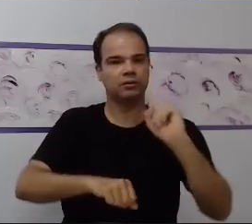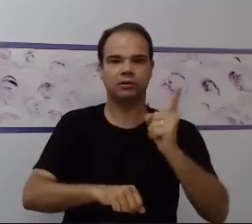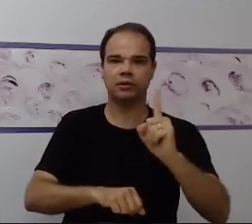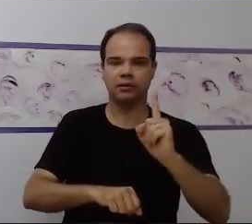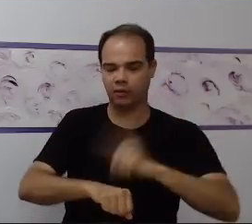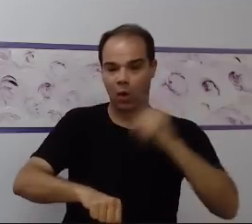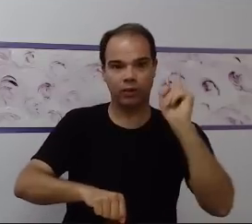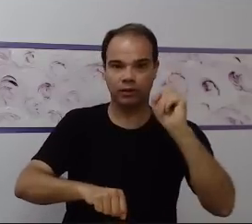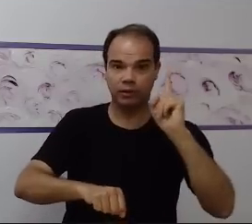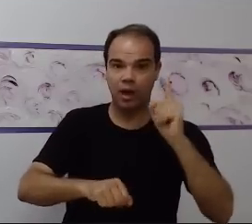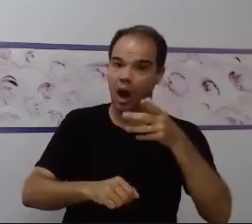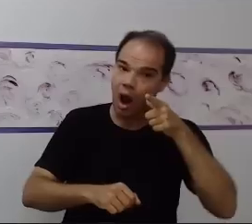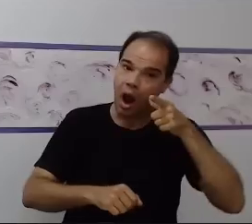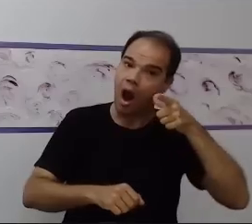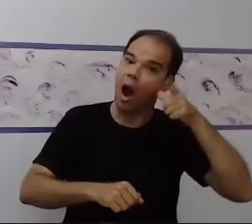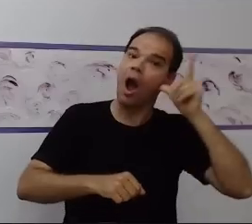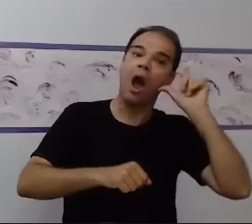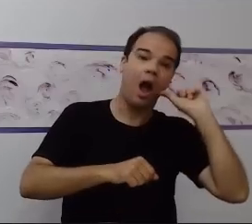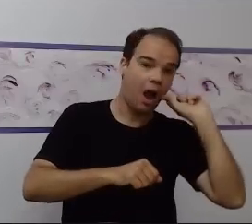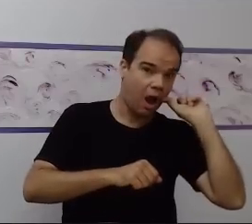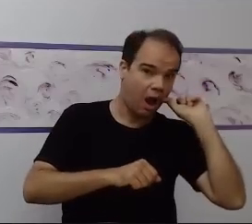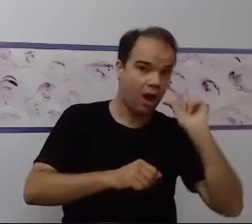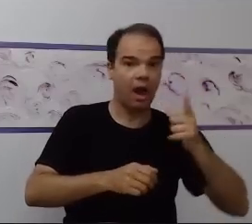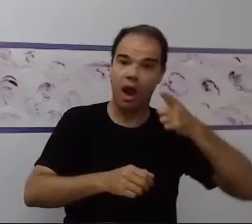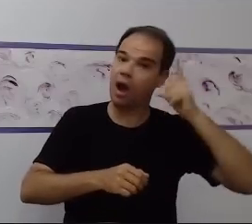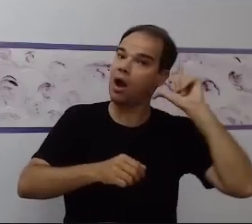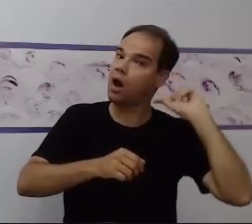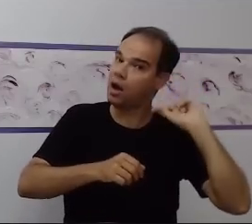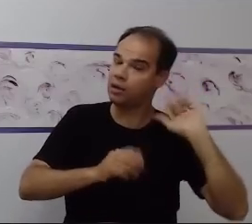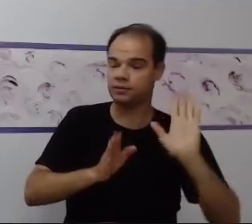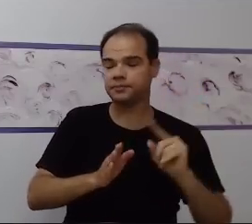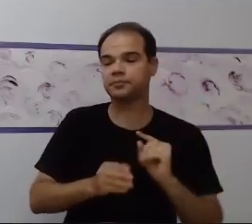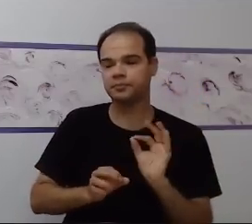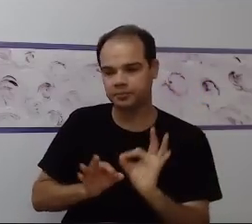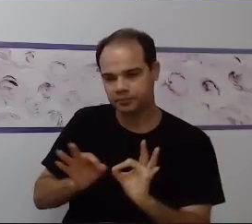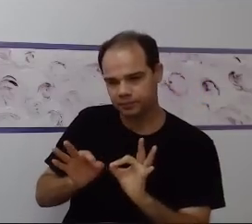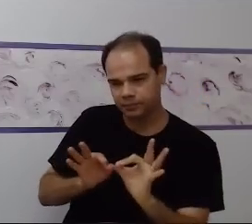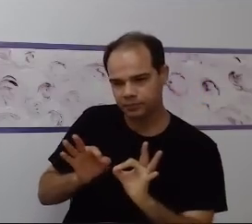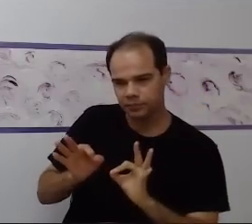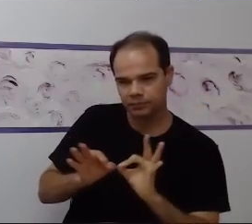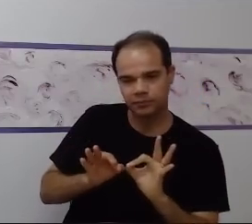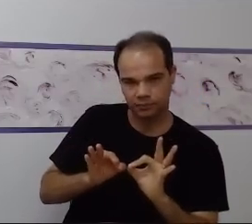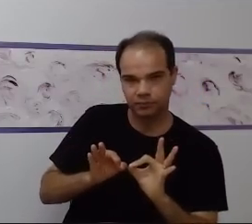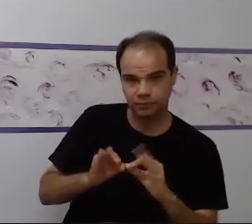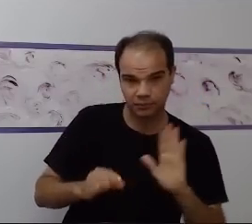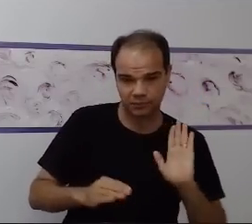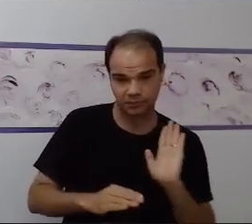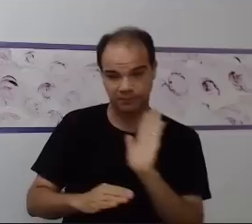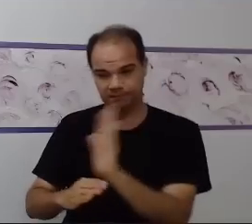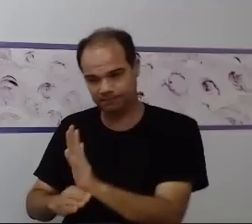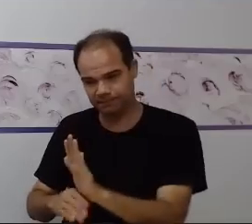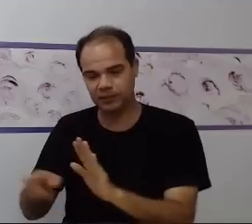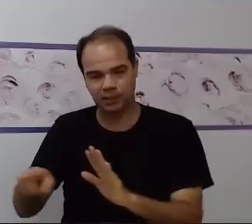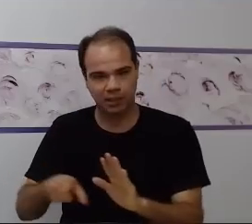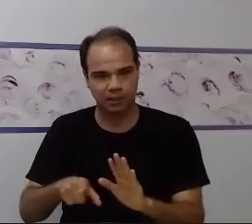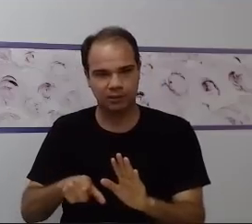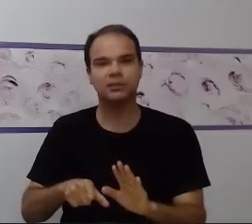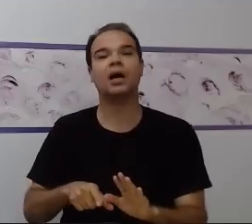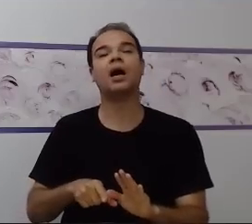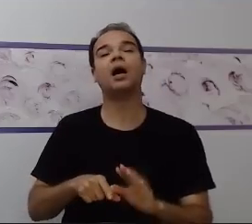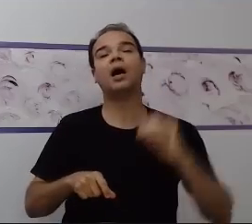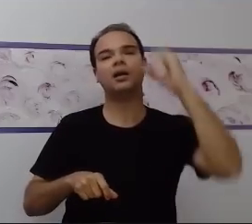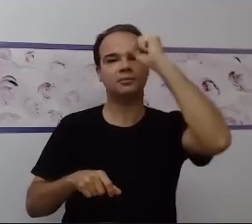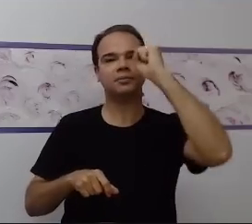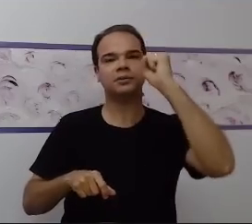desenvolvimento dele. Por isso, a importância da gente apresentar uma atividade que essa criança já domina com uma outra que ele ainda